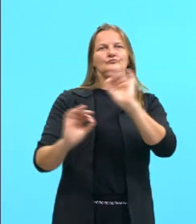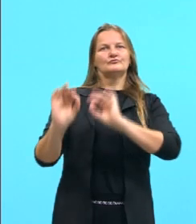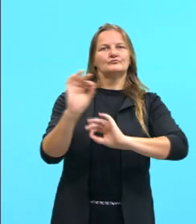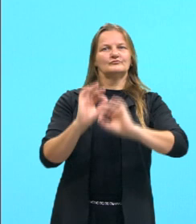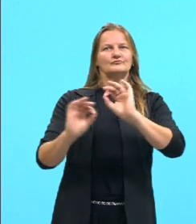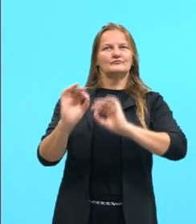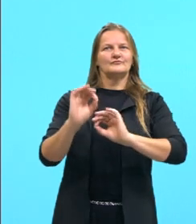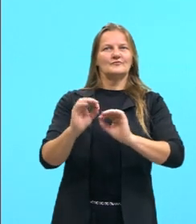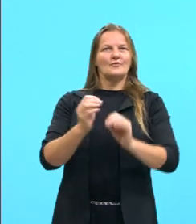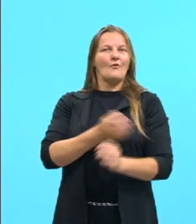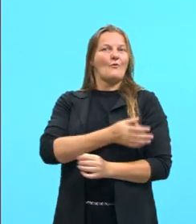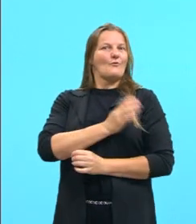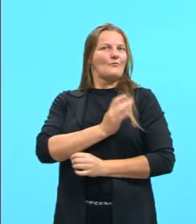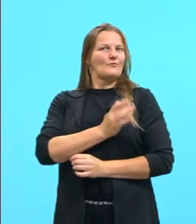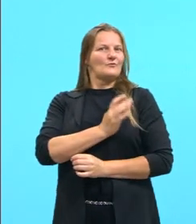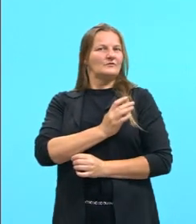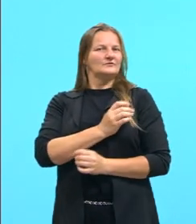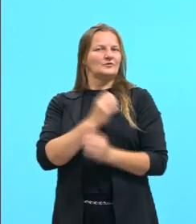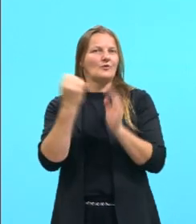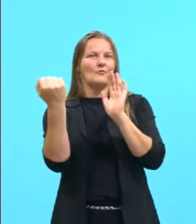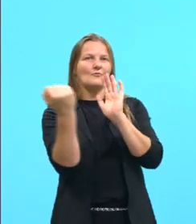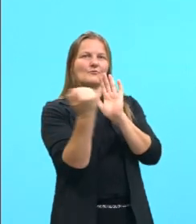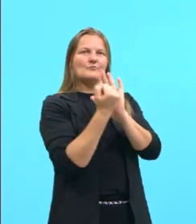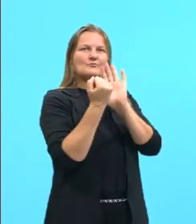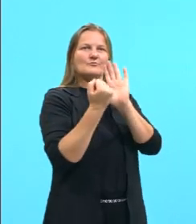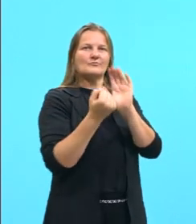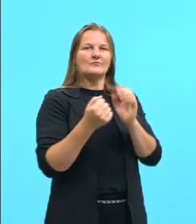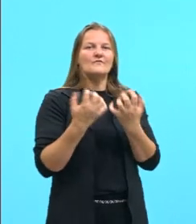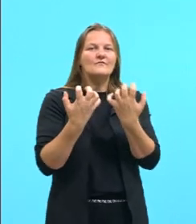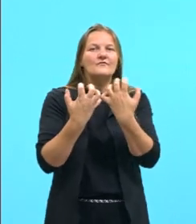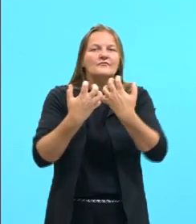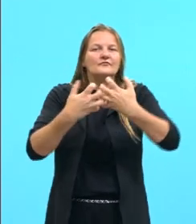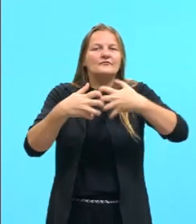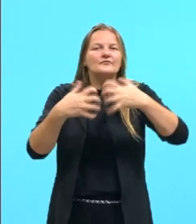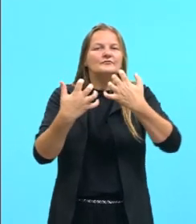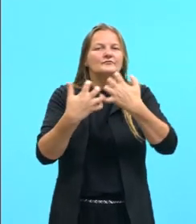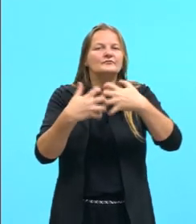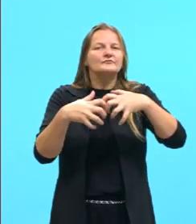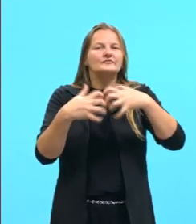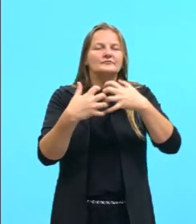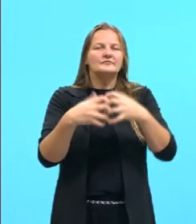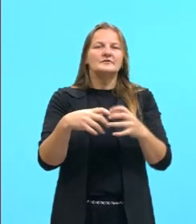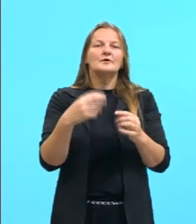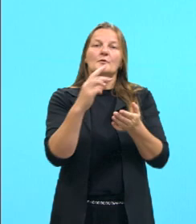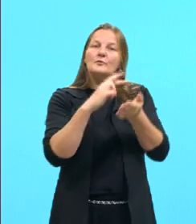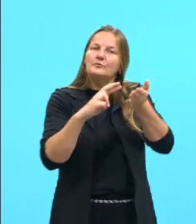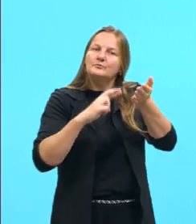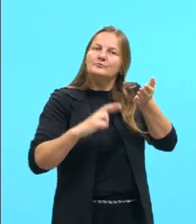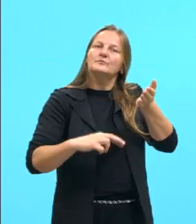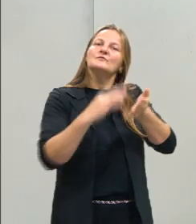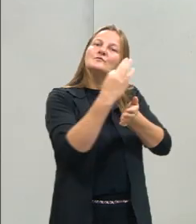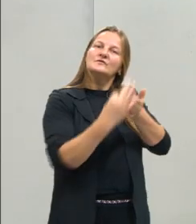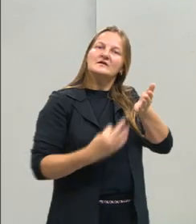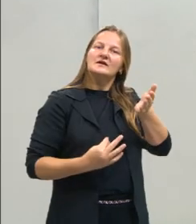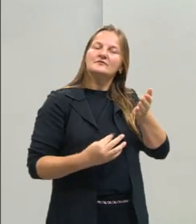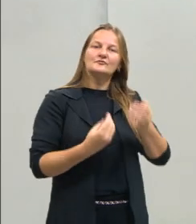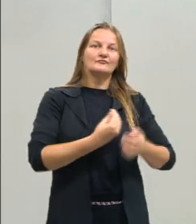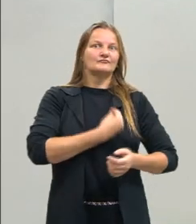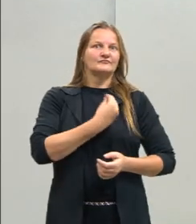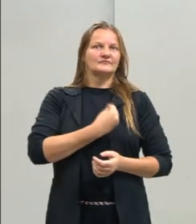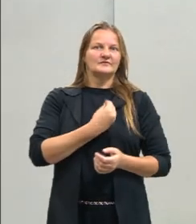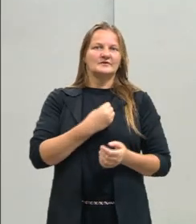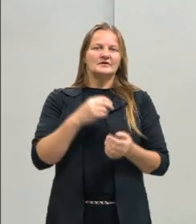seja um coração, com que funcione, para que o nosso texto tenha essa vitalidade, né? Para que a gente não